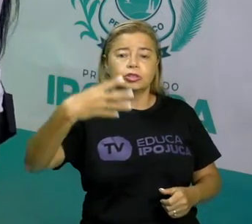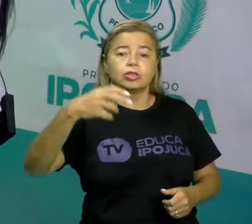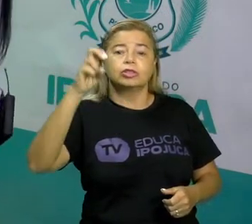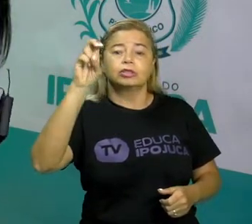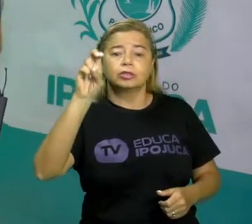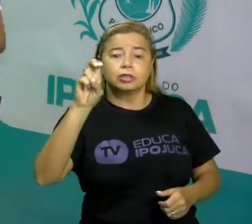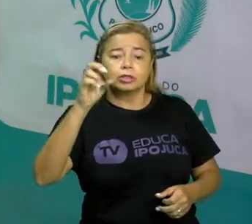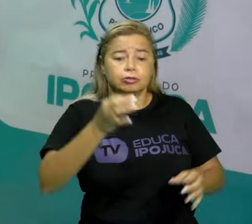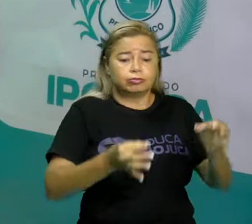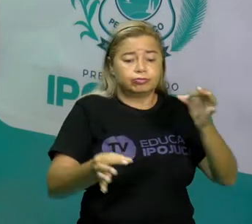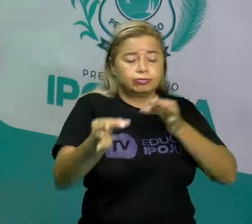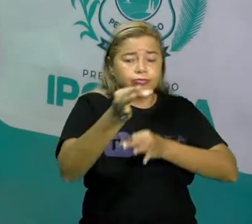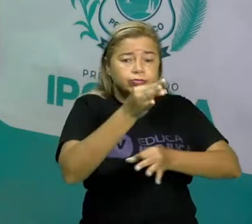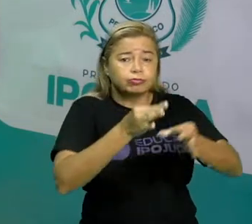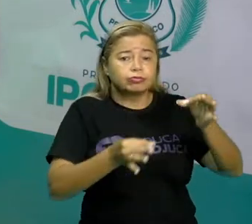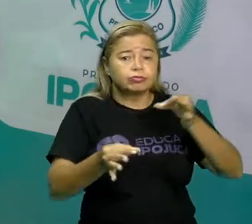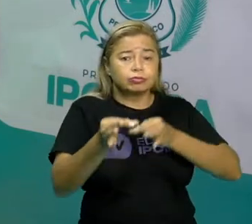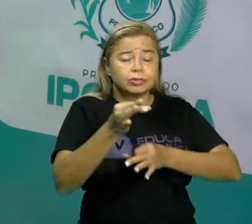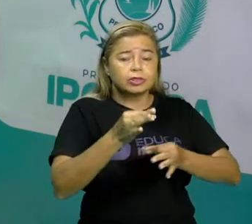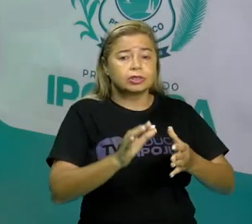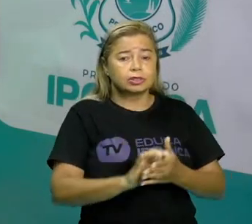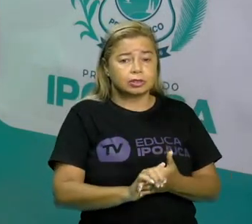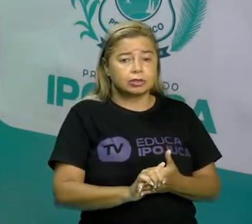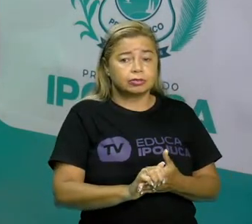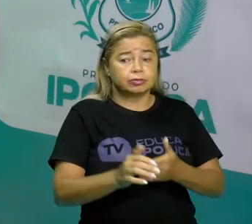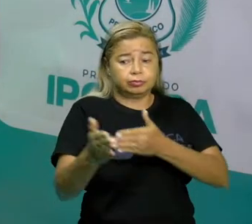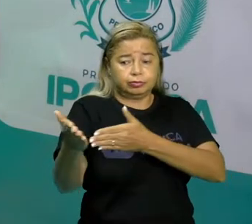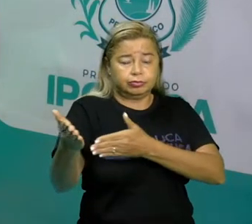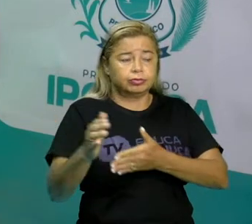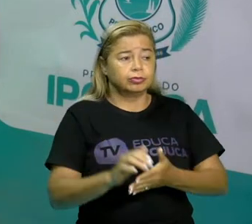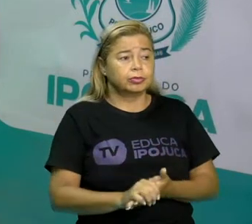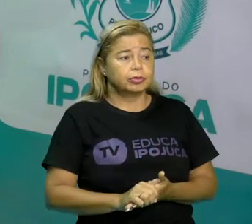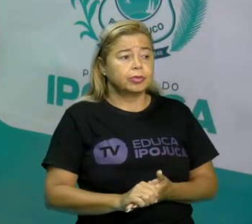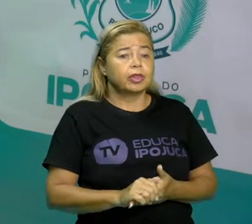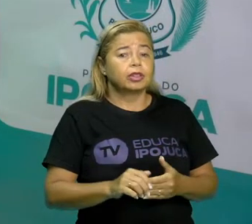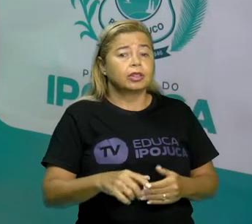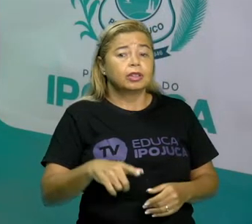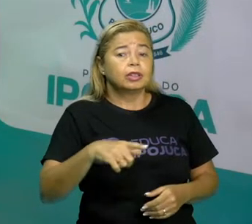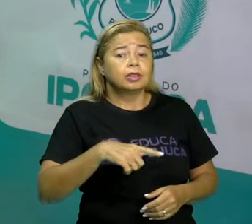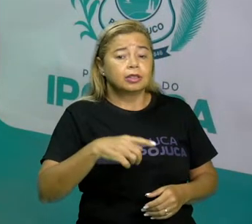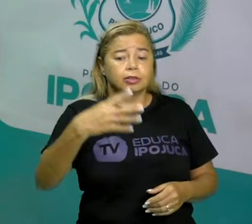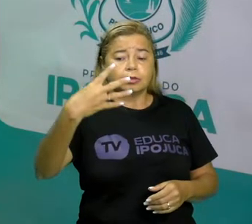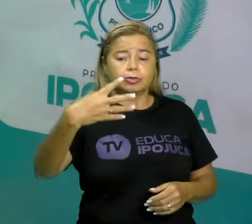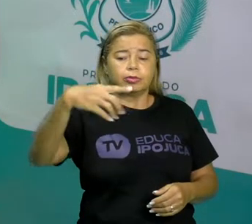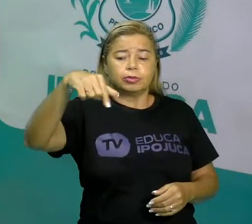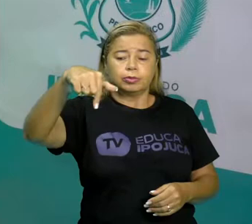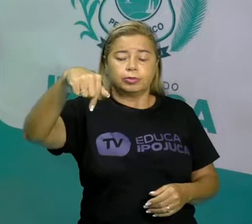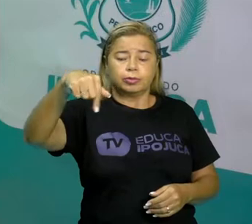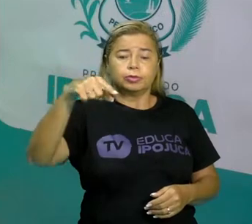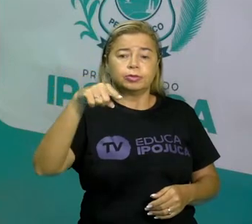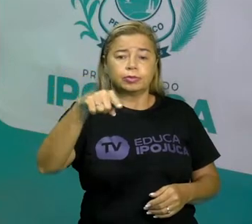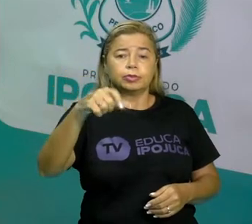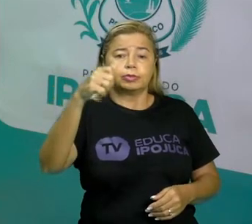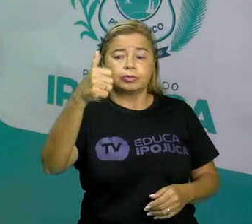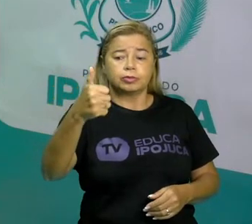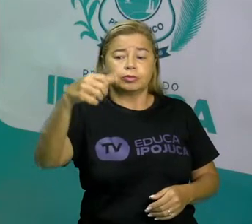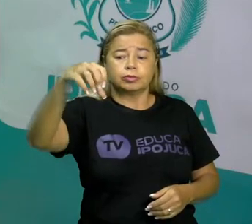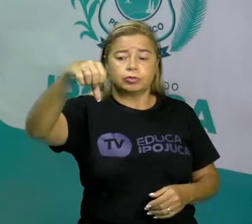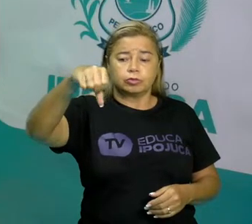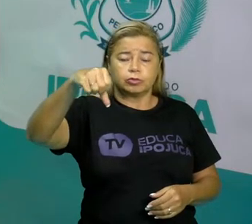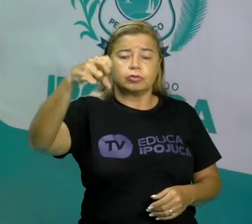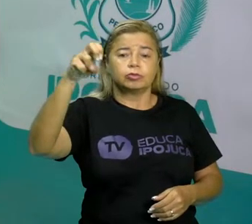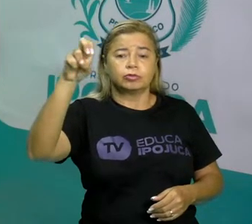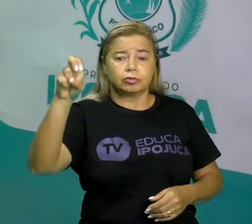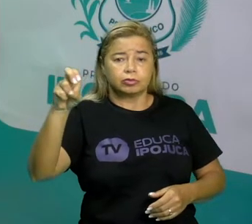observar aqui no nosso quadro. Então, se eu tenho quarenta e sete mil, cento e noventa cinco, eu tenho que entender.